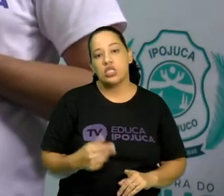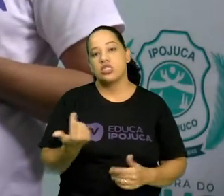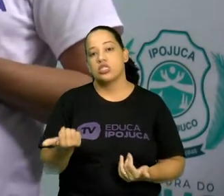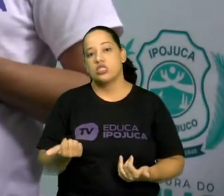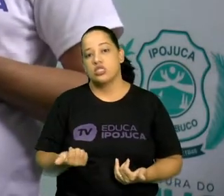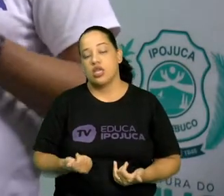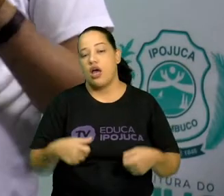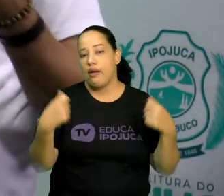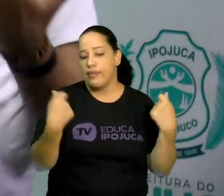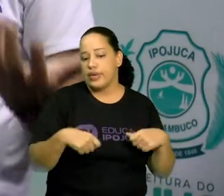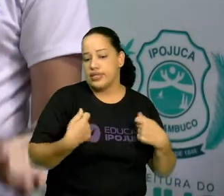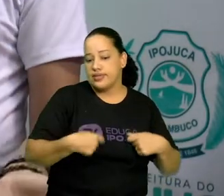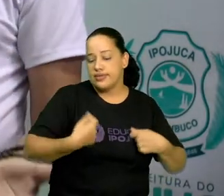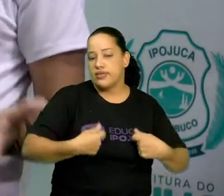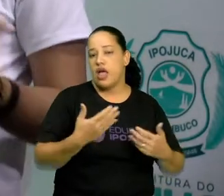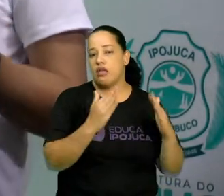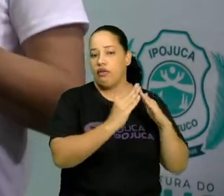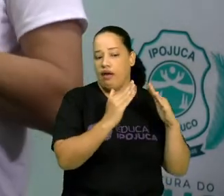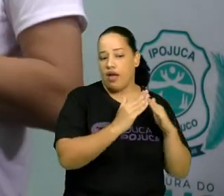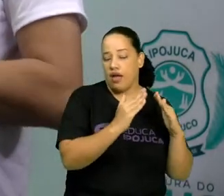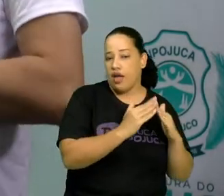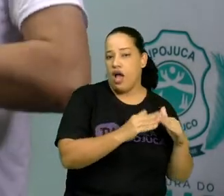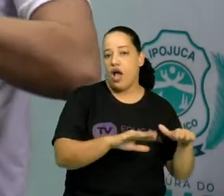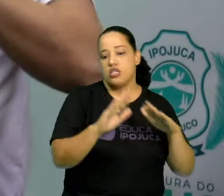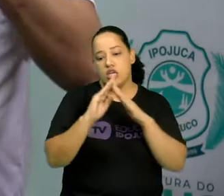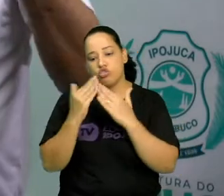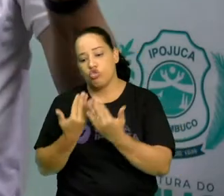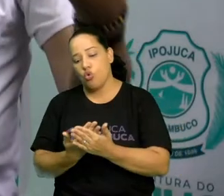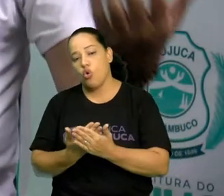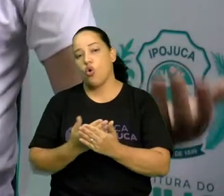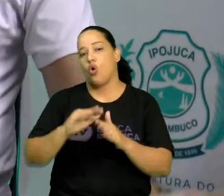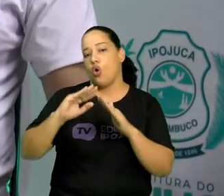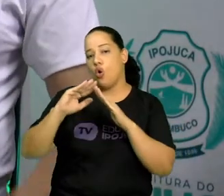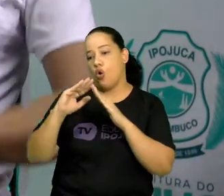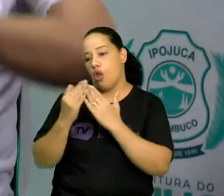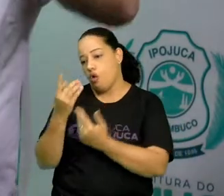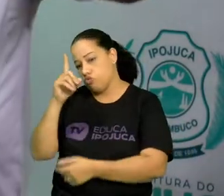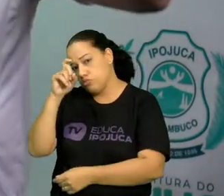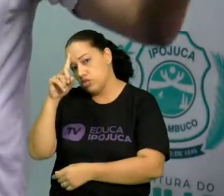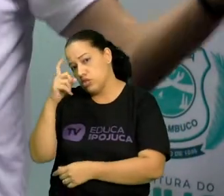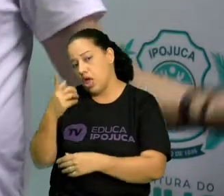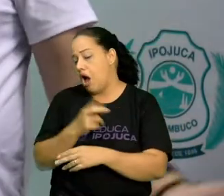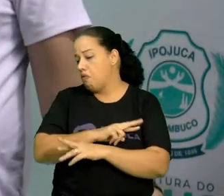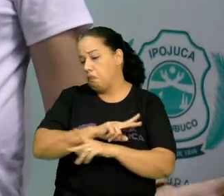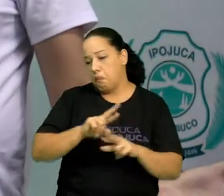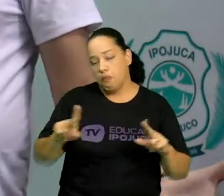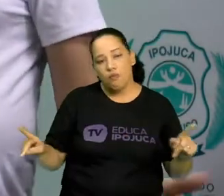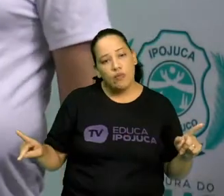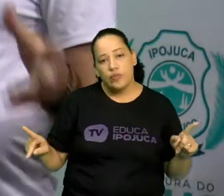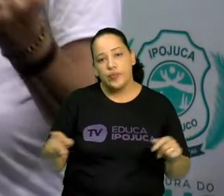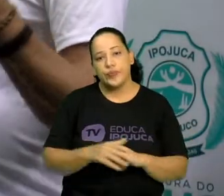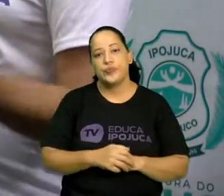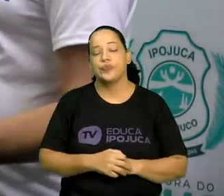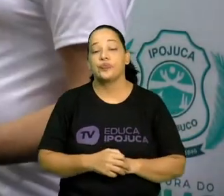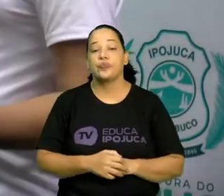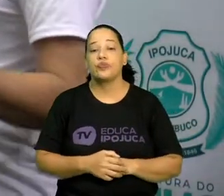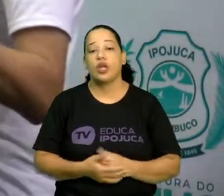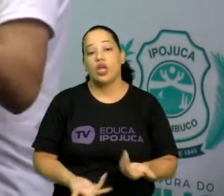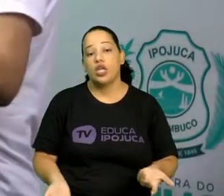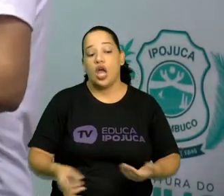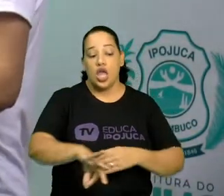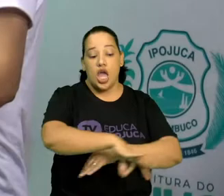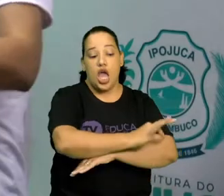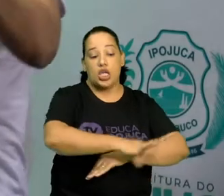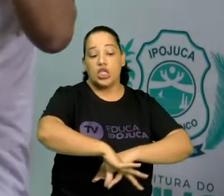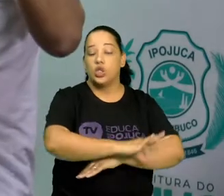a nossa utilidade, que é a nossa casa, a escola, o hospital, enfim. E a arquitetura,